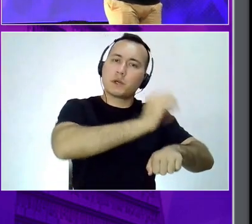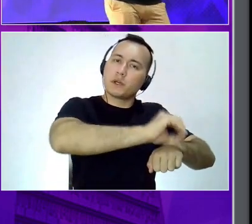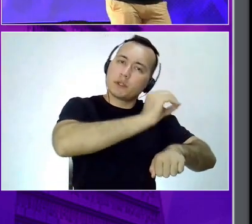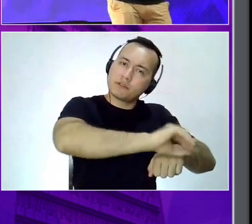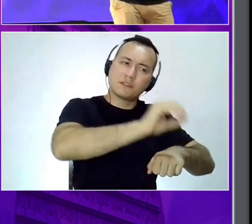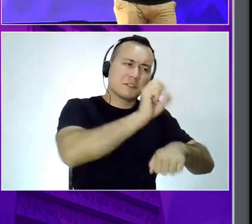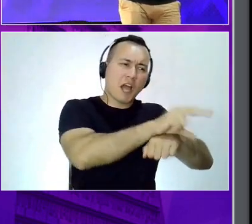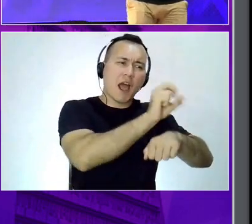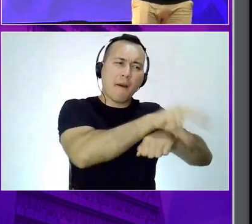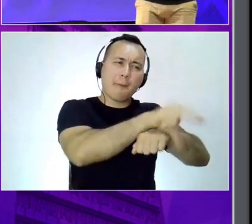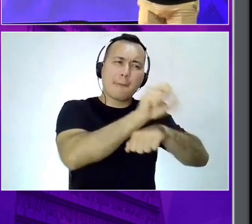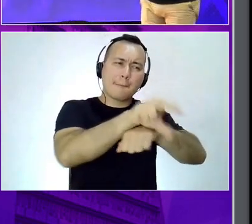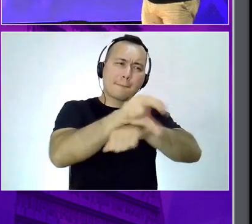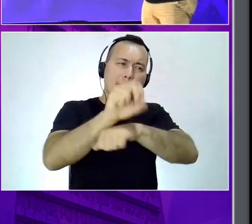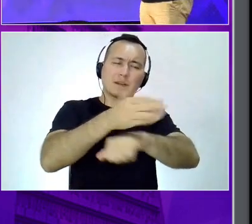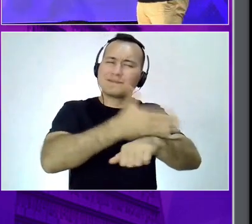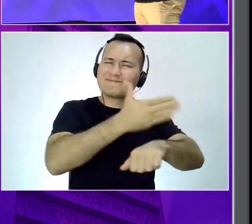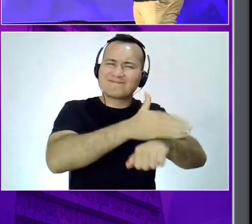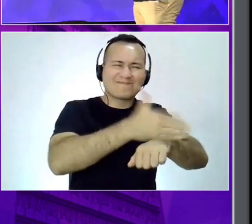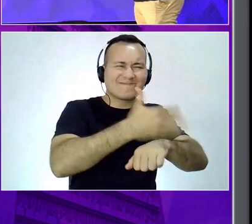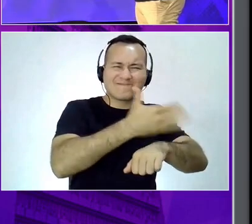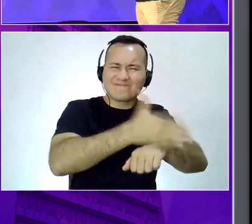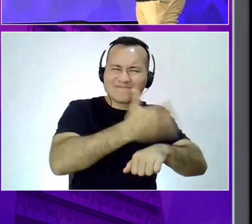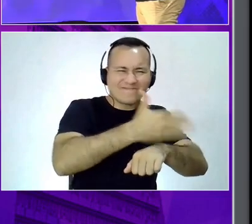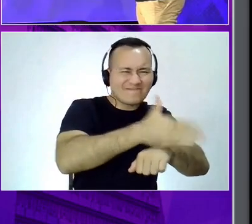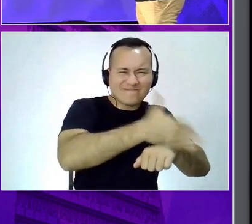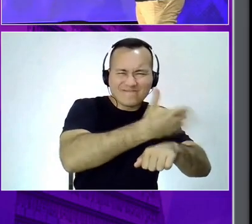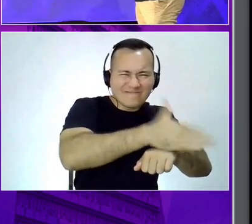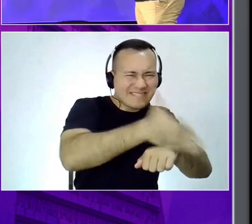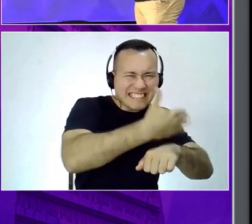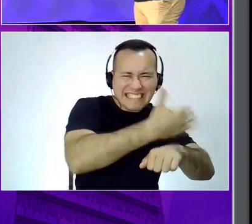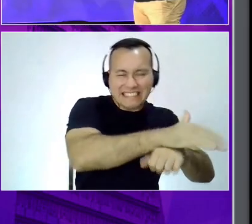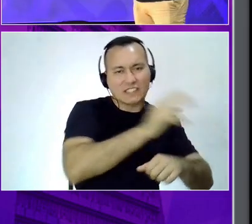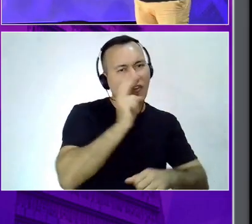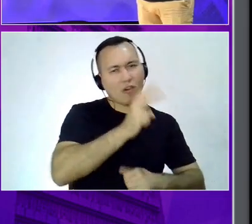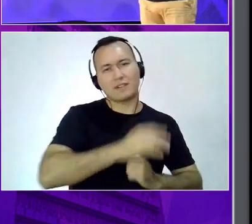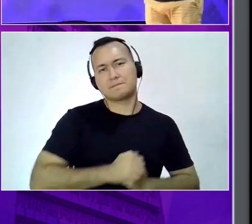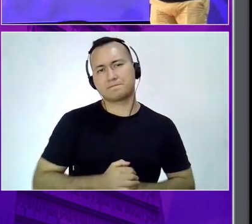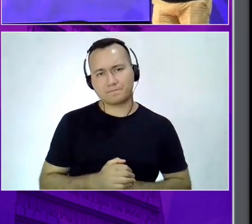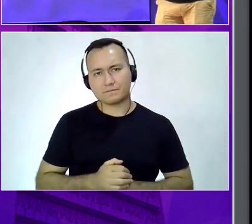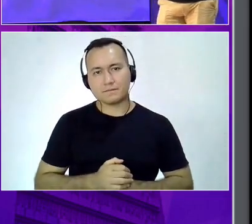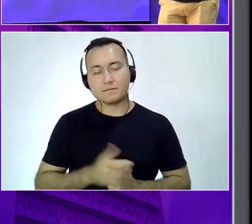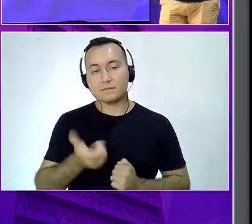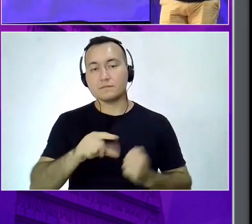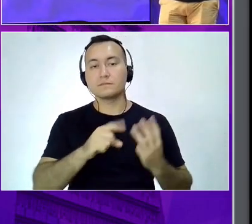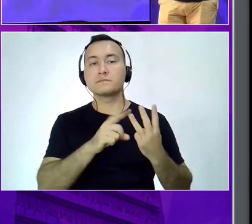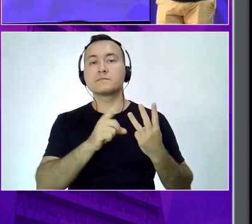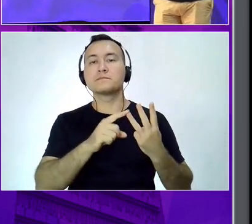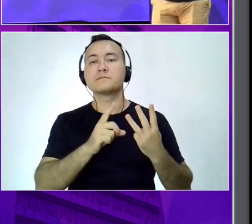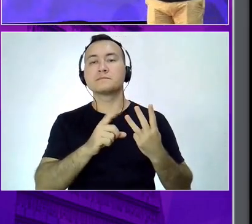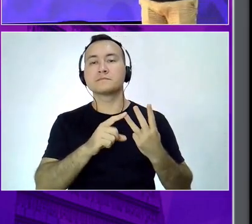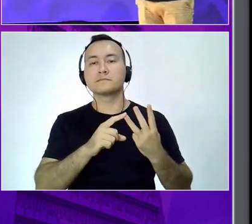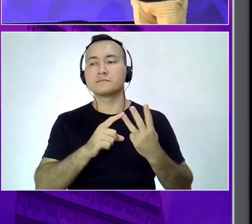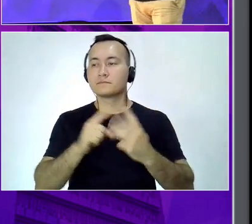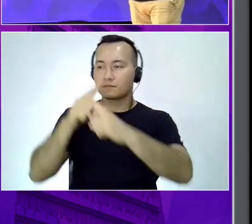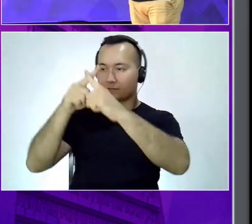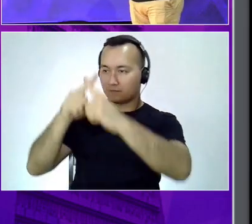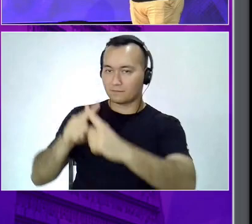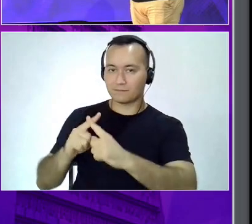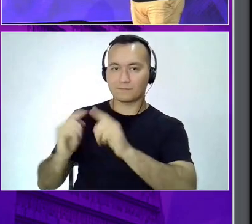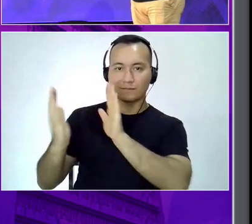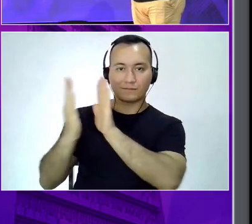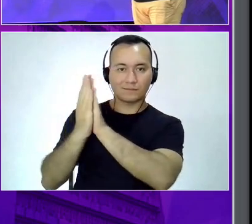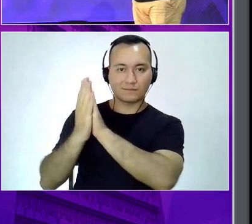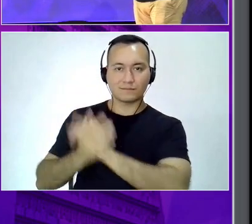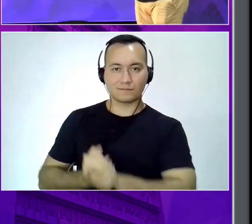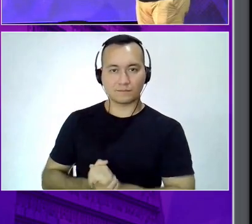bastante. E o terceiro segredo, que é o encontro com os opostos, conquiste o respeito das